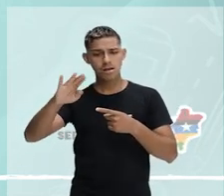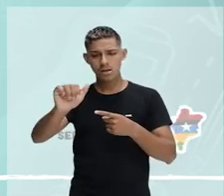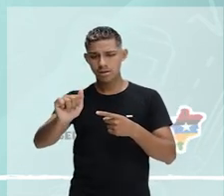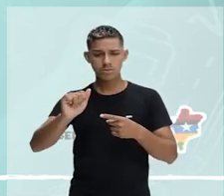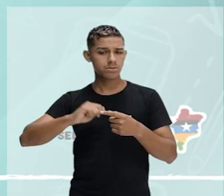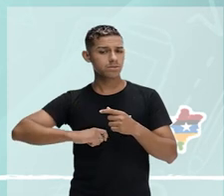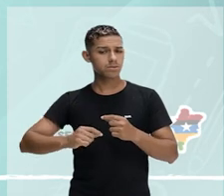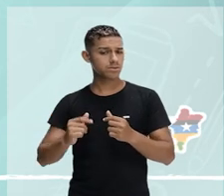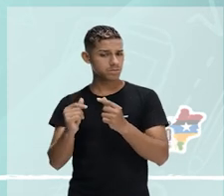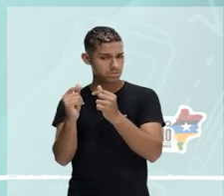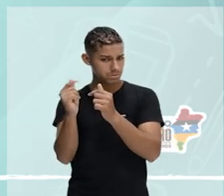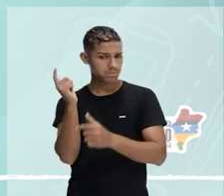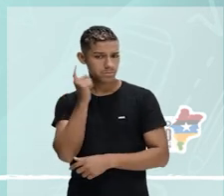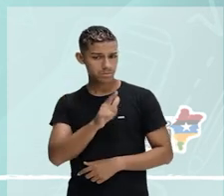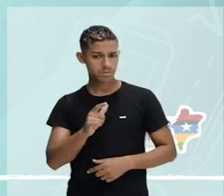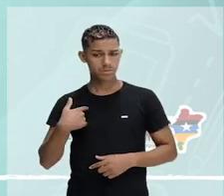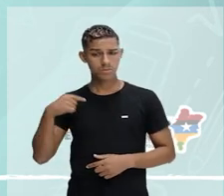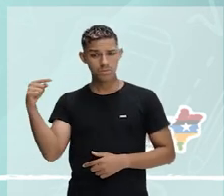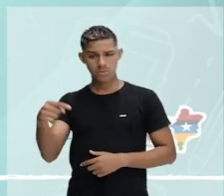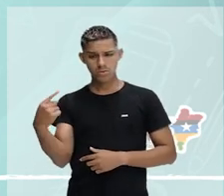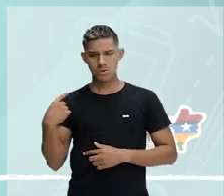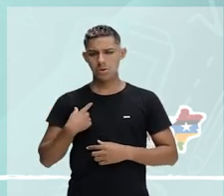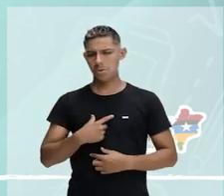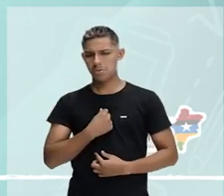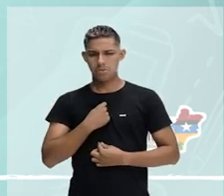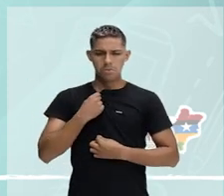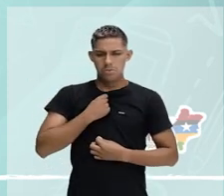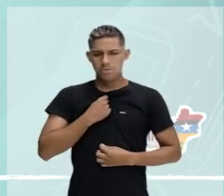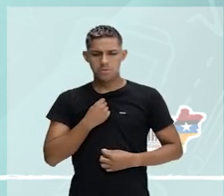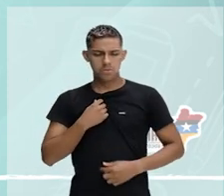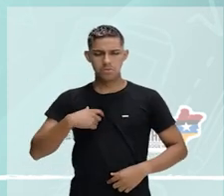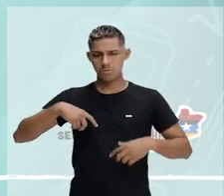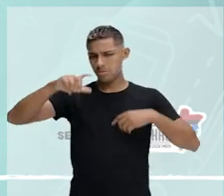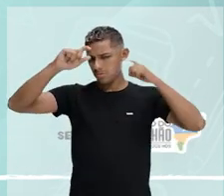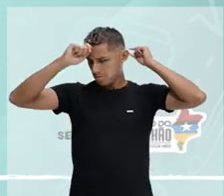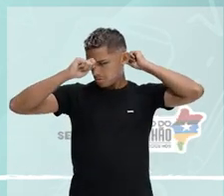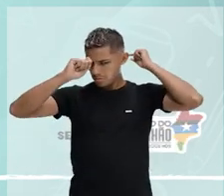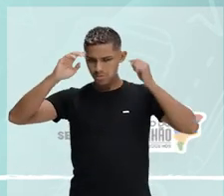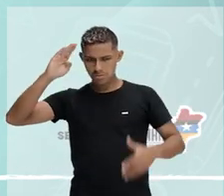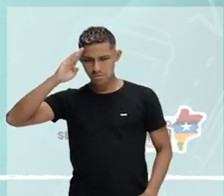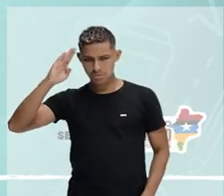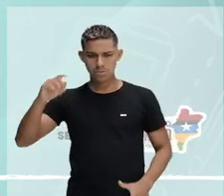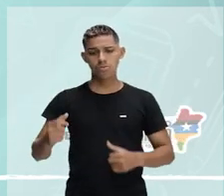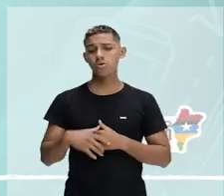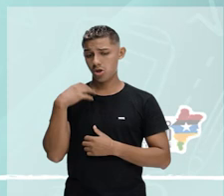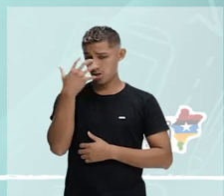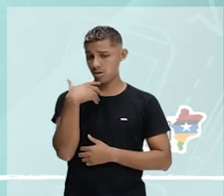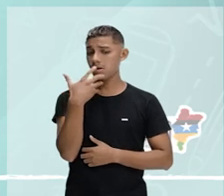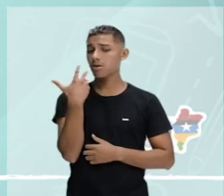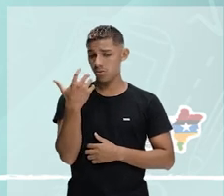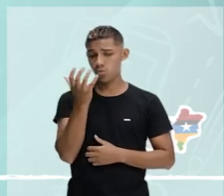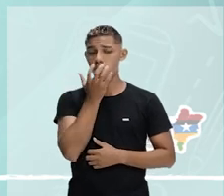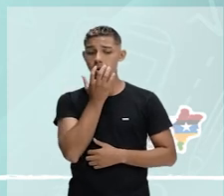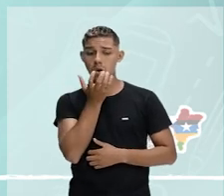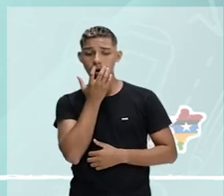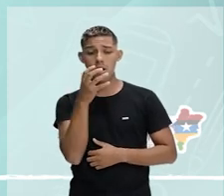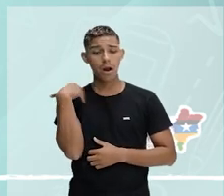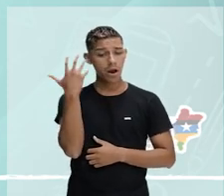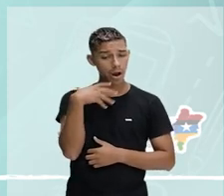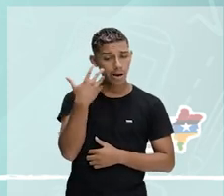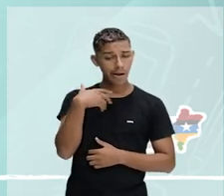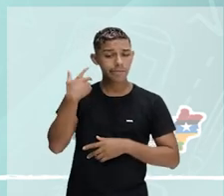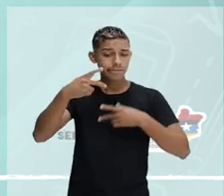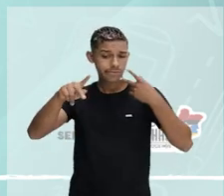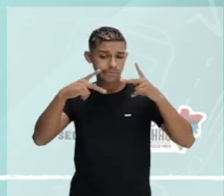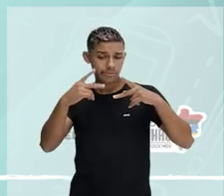Com camundongo ordenança, vestido de marinheiro. O cachorro era cantor, gostava de serenata. Andava muito sentado,